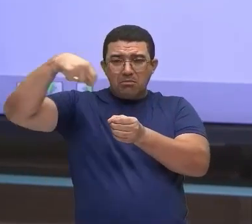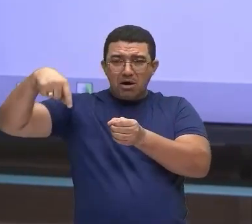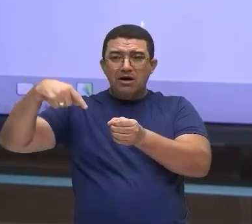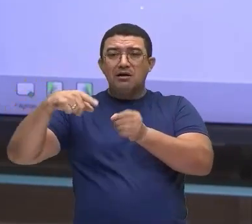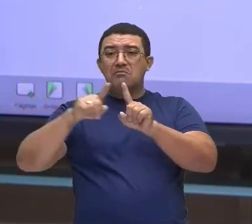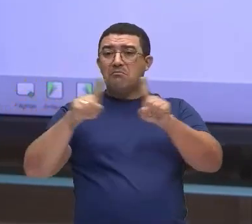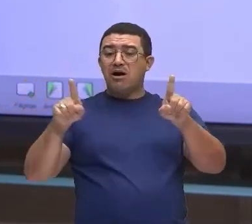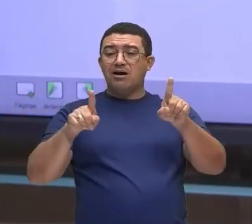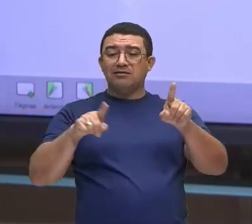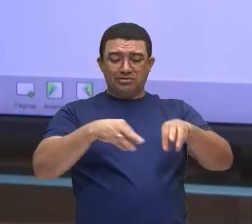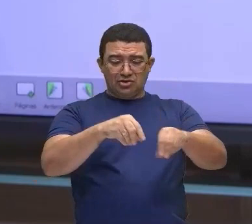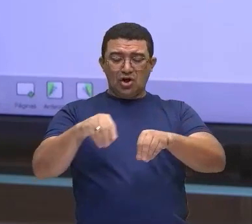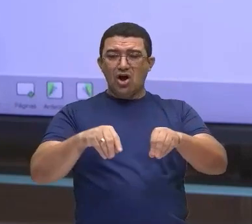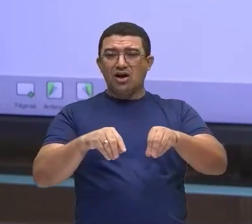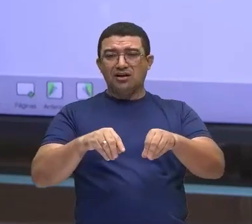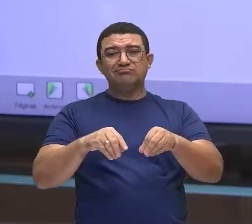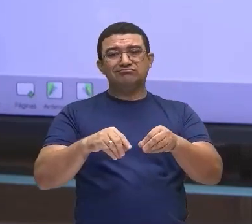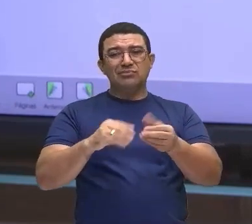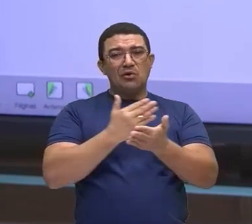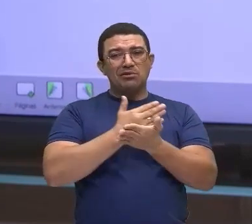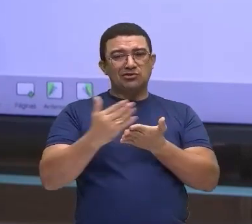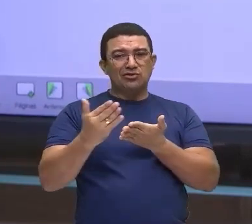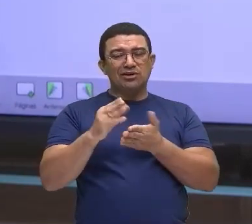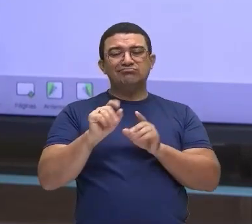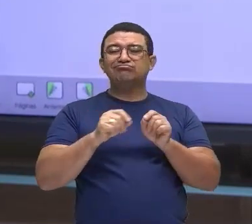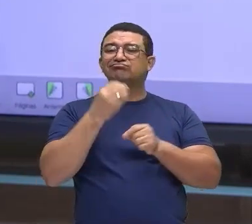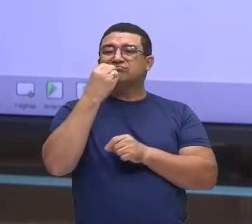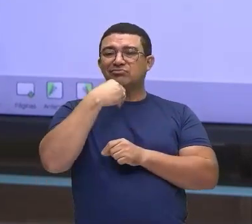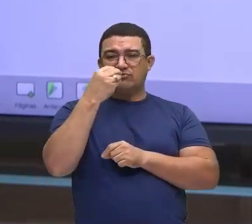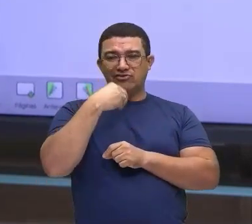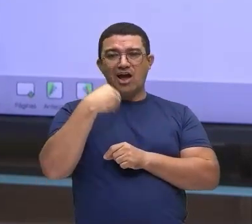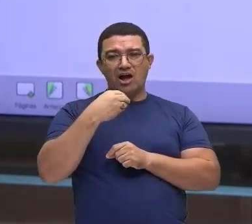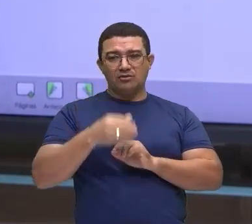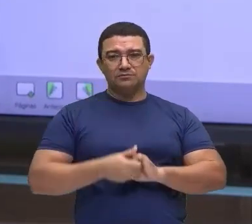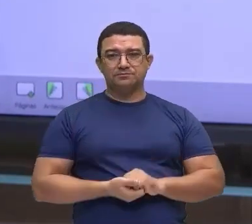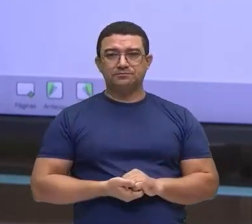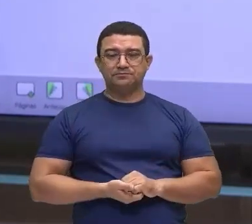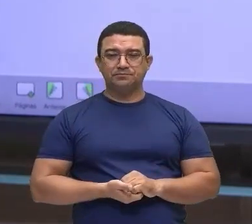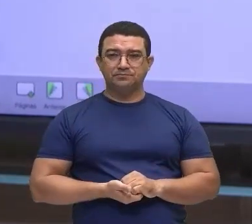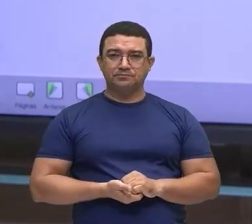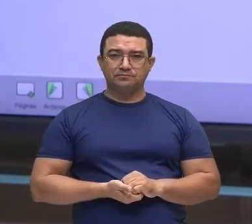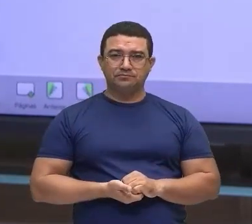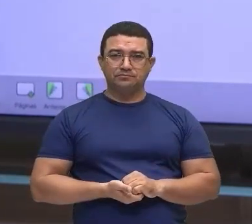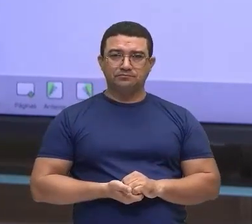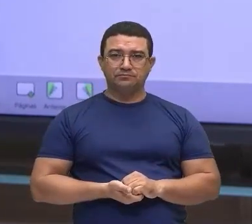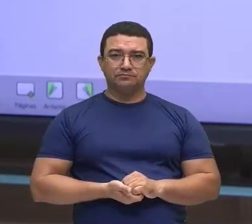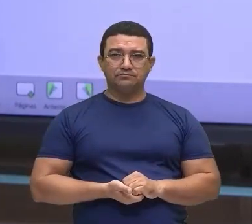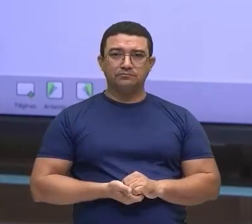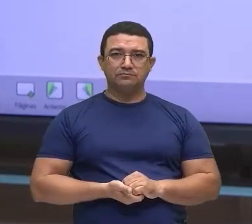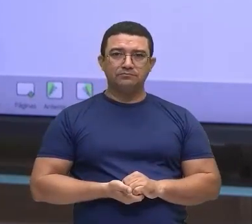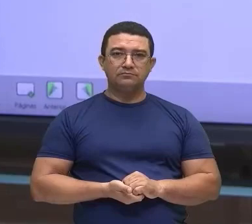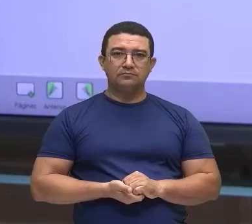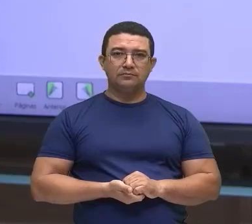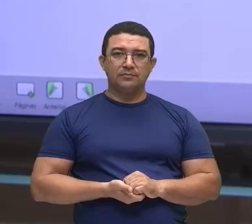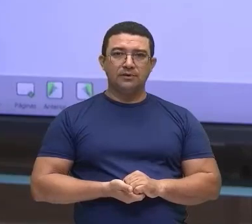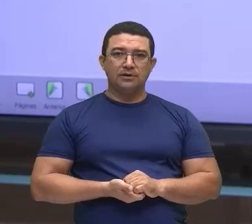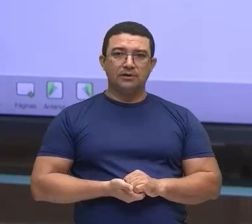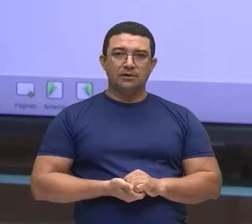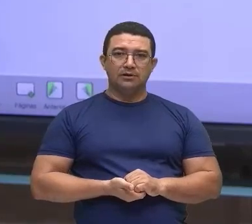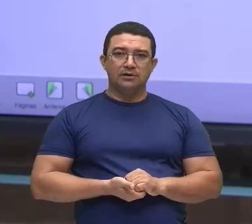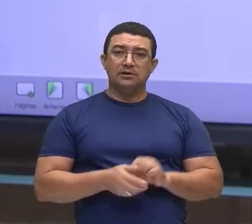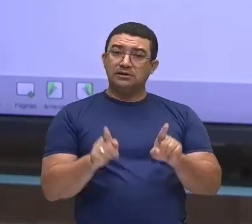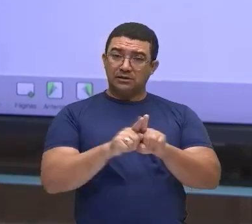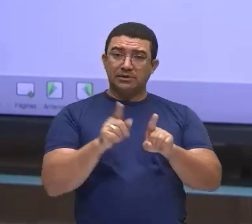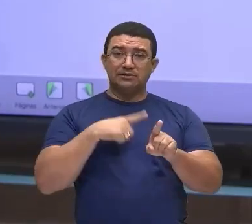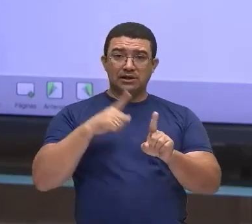Então, ele se tornou impróprio para a atividade aí da agricultura. E além da localização, fertilidade e clima, a